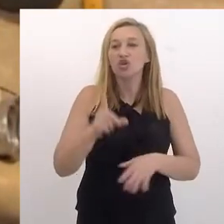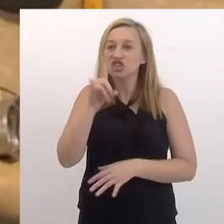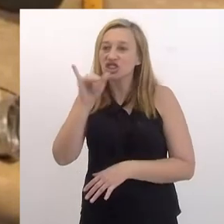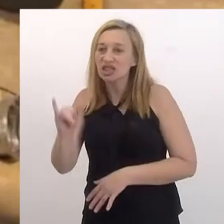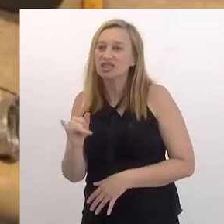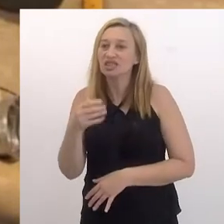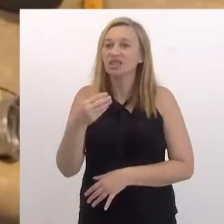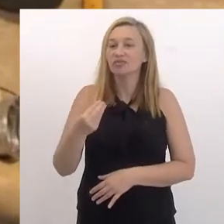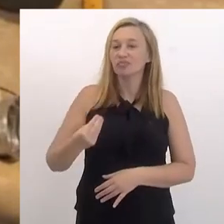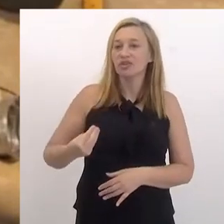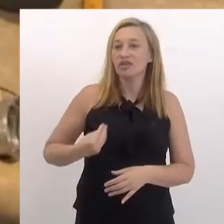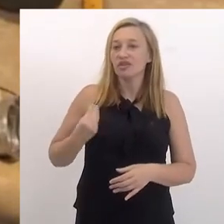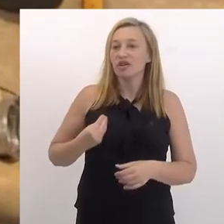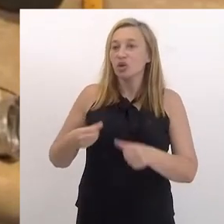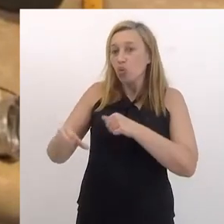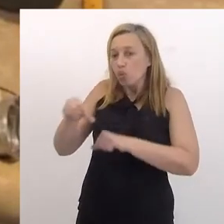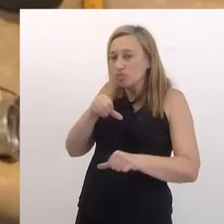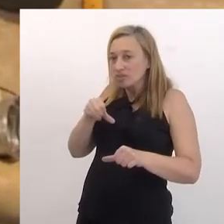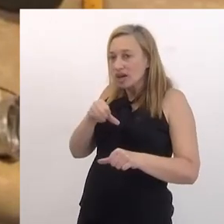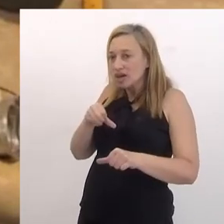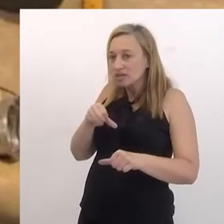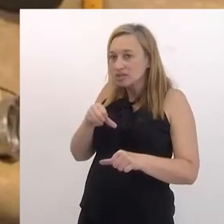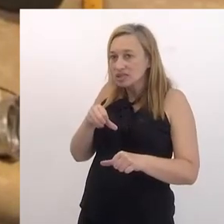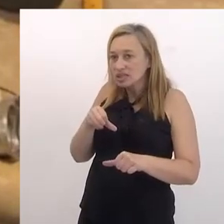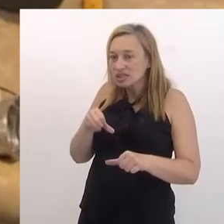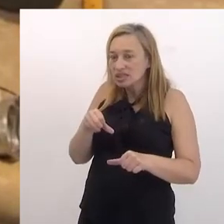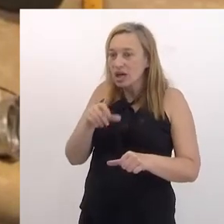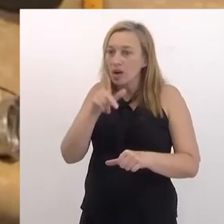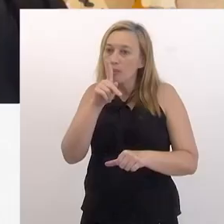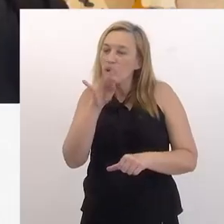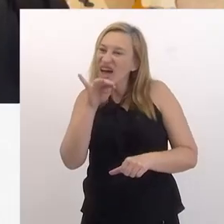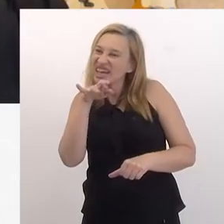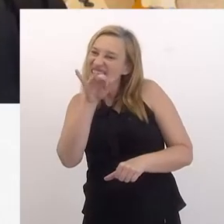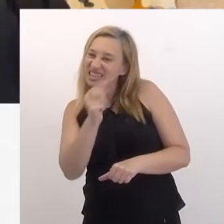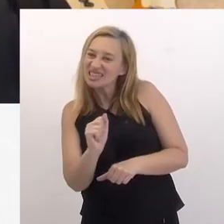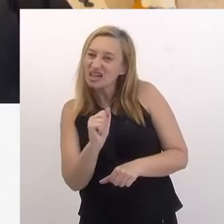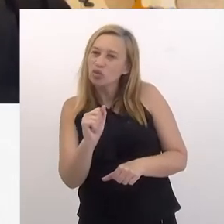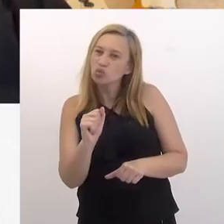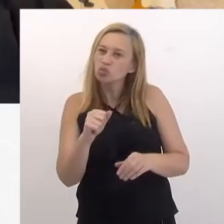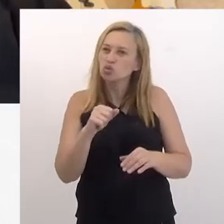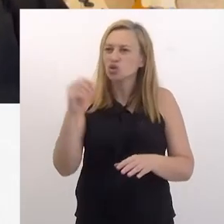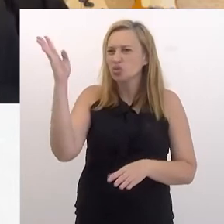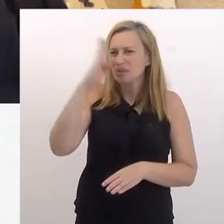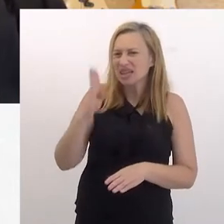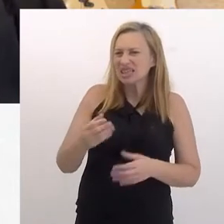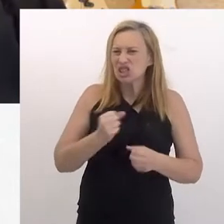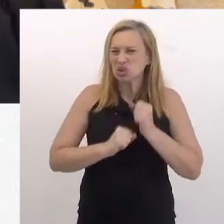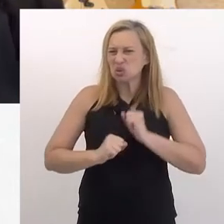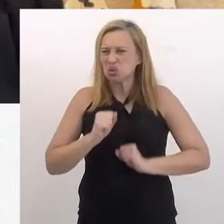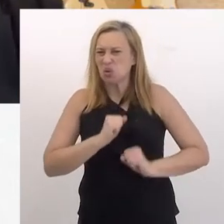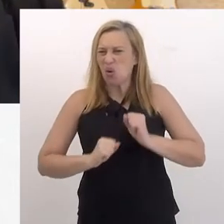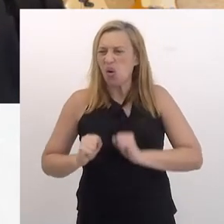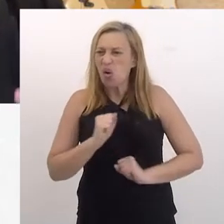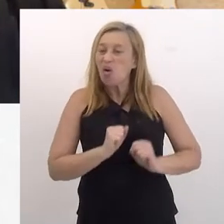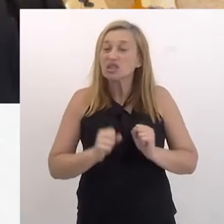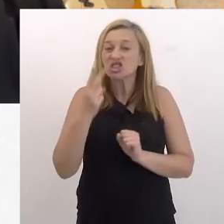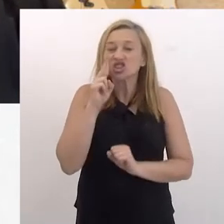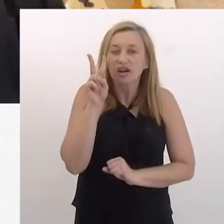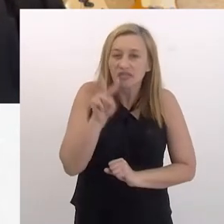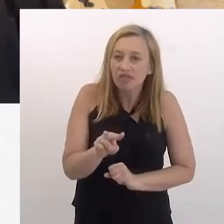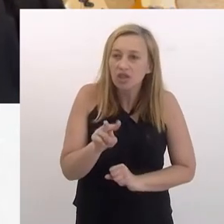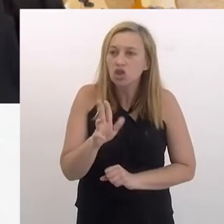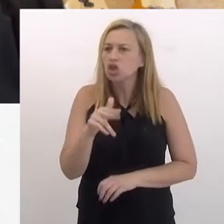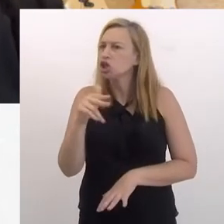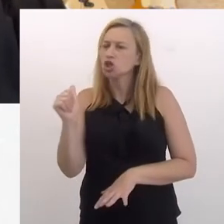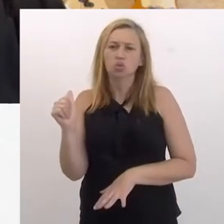E eu acho que hoje, Dani, a gente está vivendo meio o contrário, sabe? Eu acho que essa polarização toda do Brasil, esse ódio todo